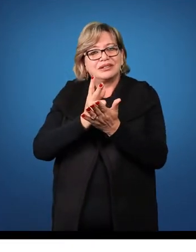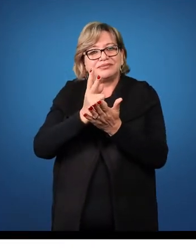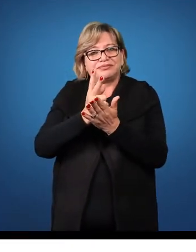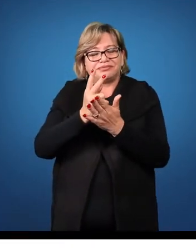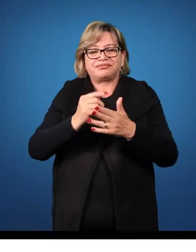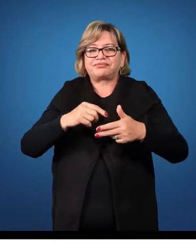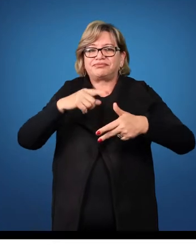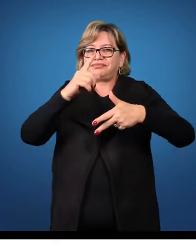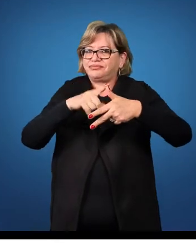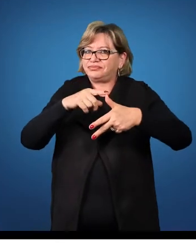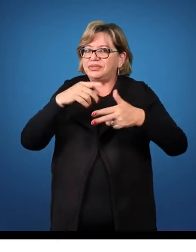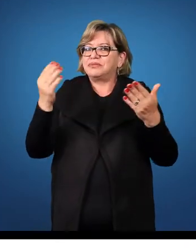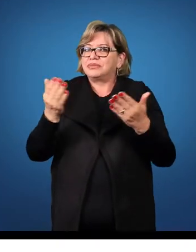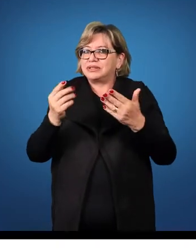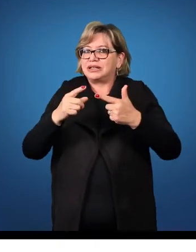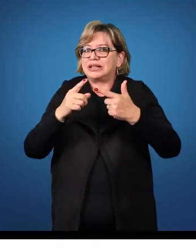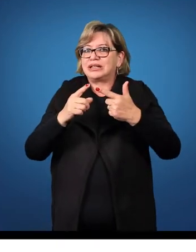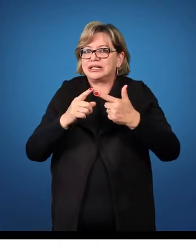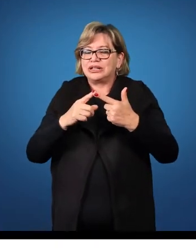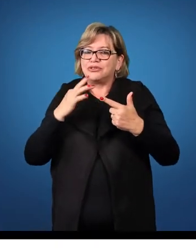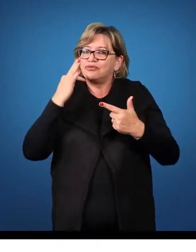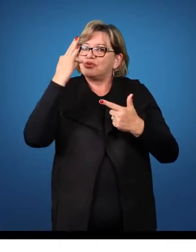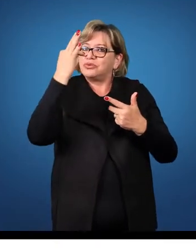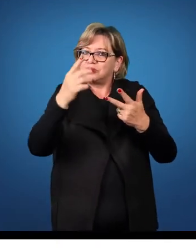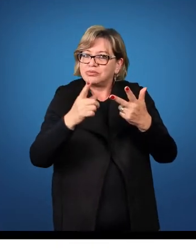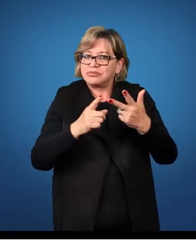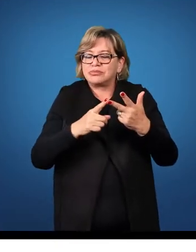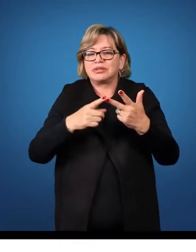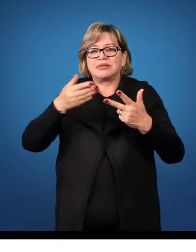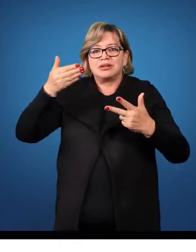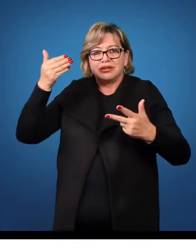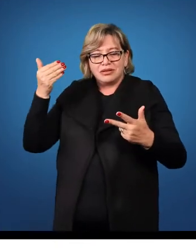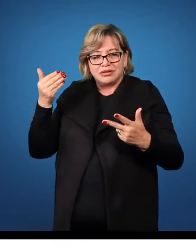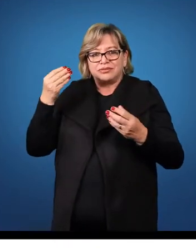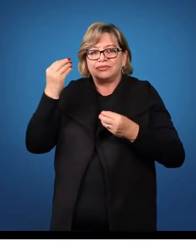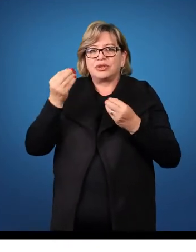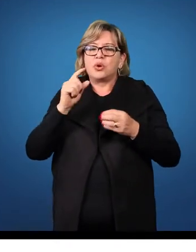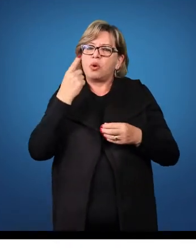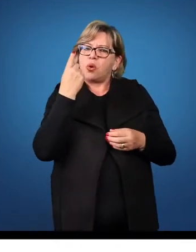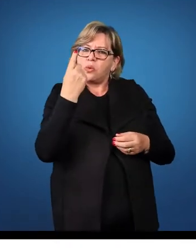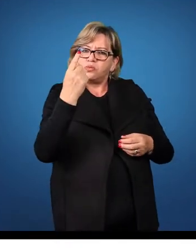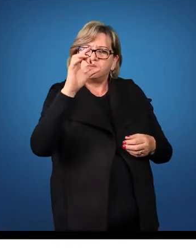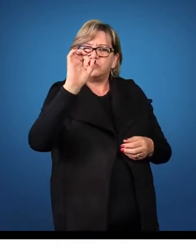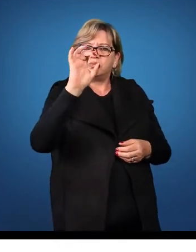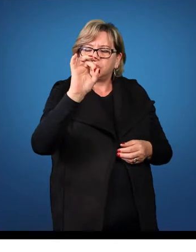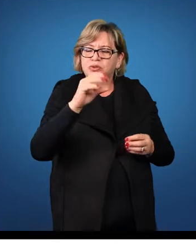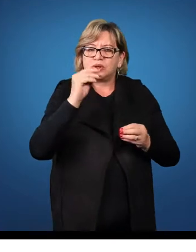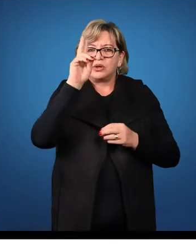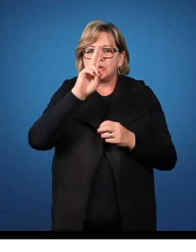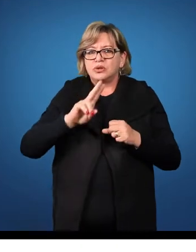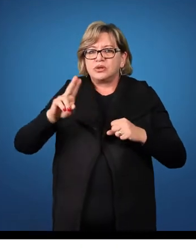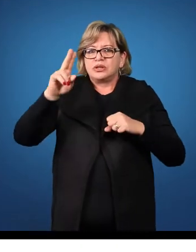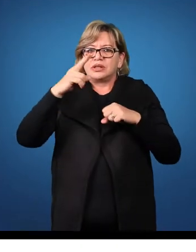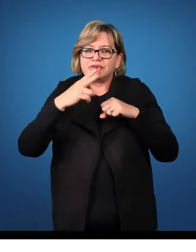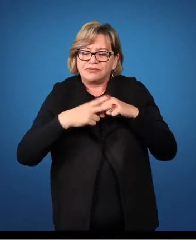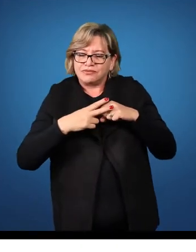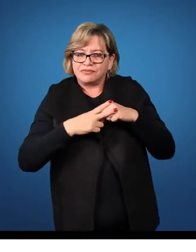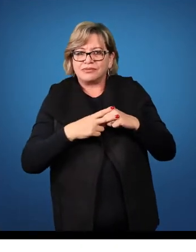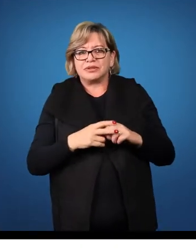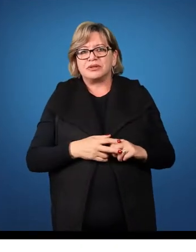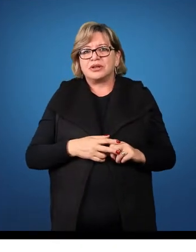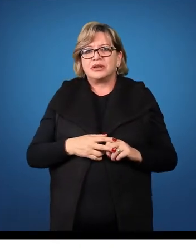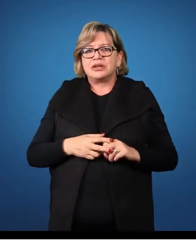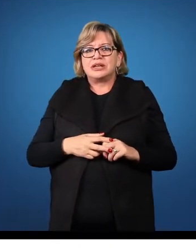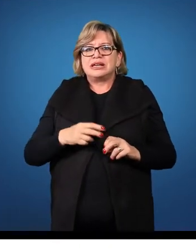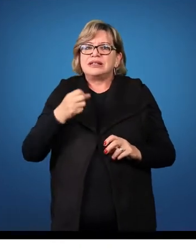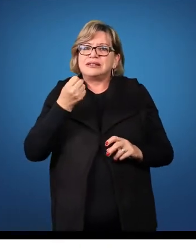pretérito imperfeito e futuro do presente, usa-se apenas uma forma do verbo. Então, se eu quero